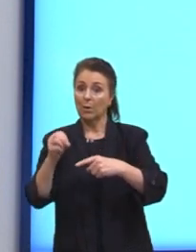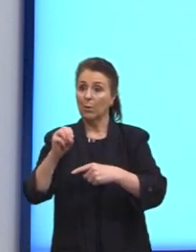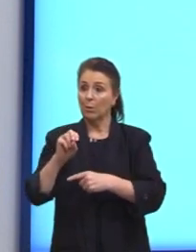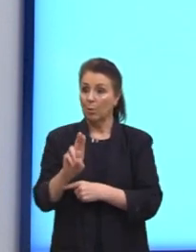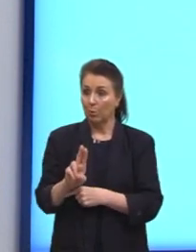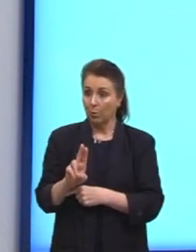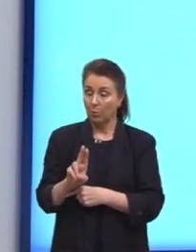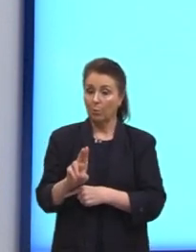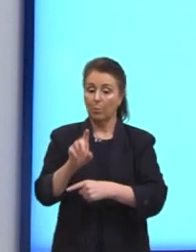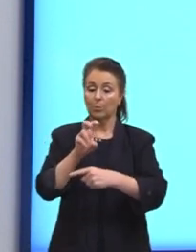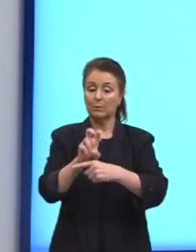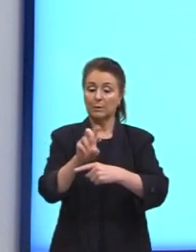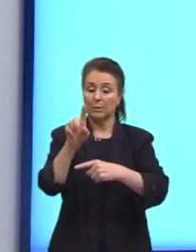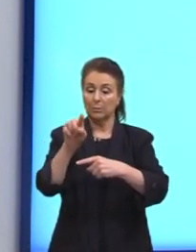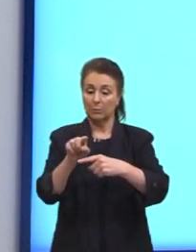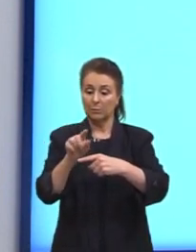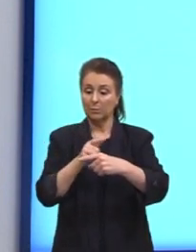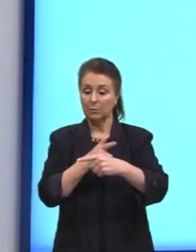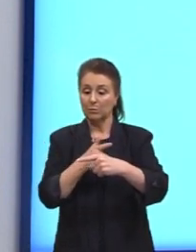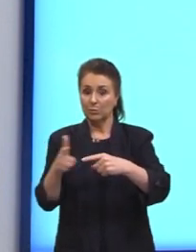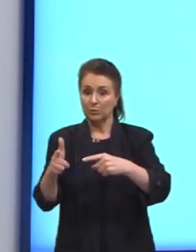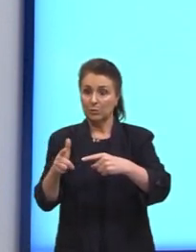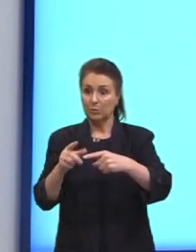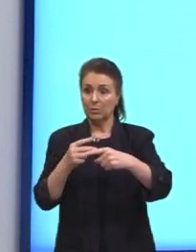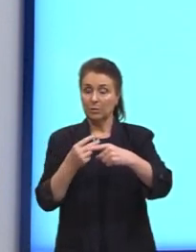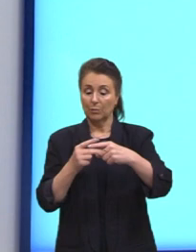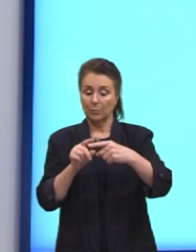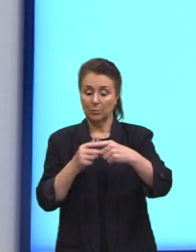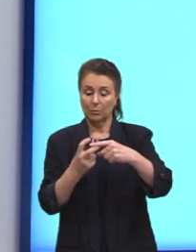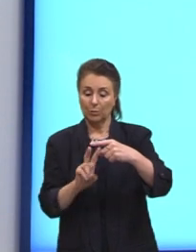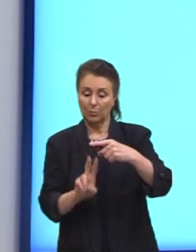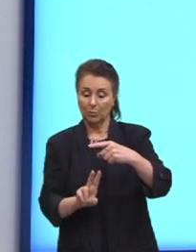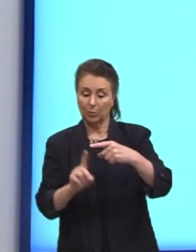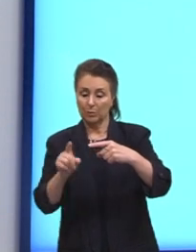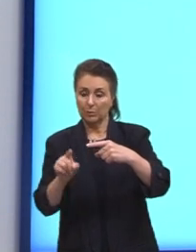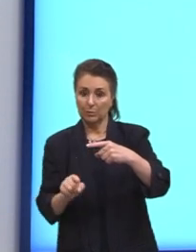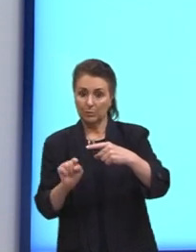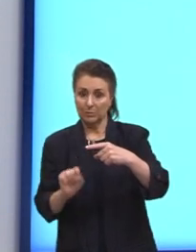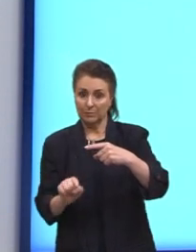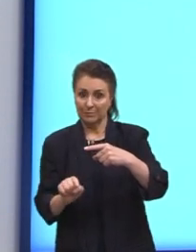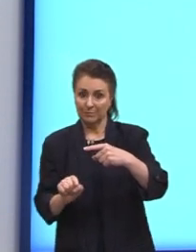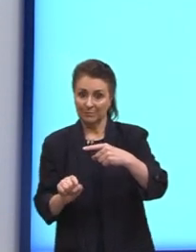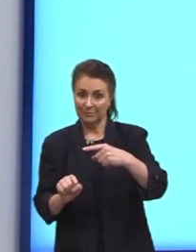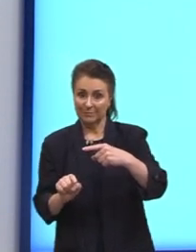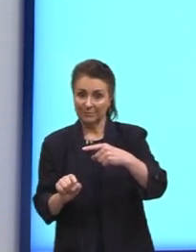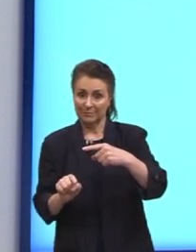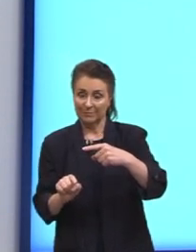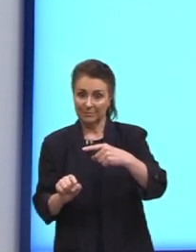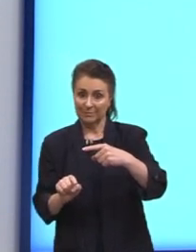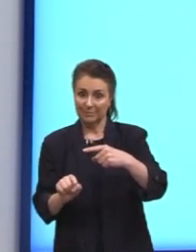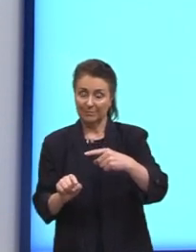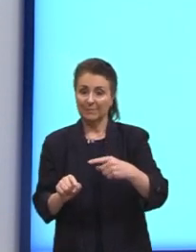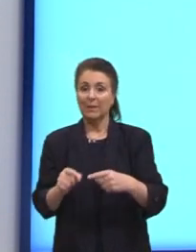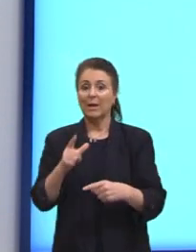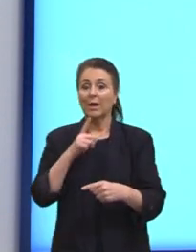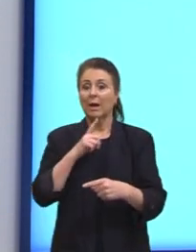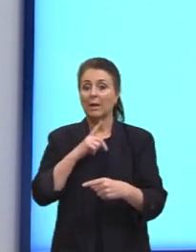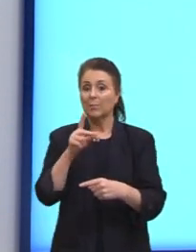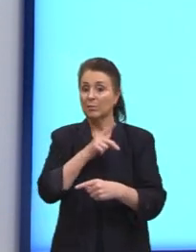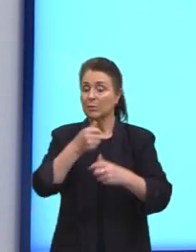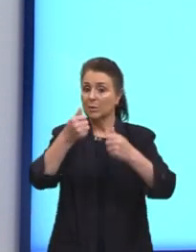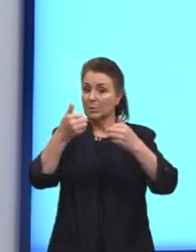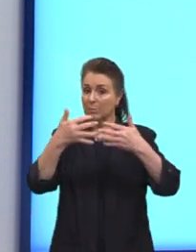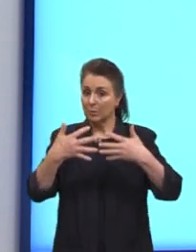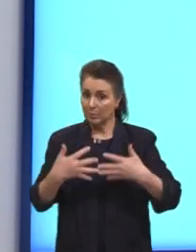o fatorial de cinco dividido pelo fatorial de dois, resolvendo ali a subtração. Aqui eu falei para vocês,